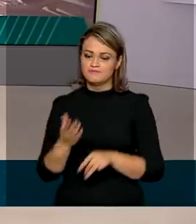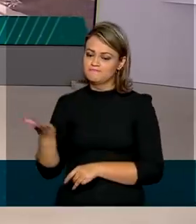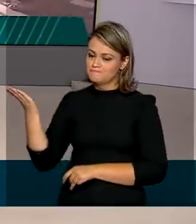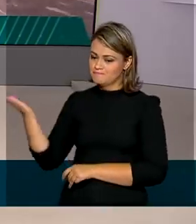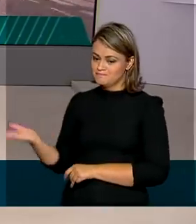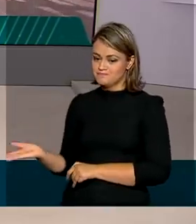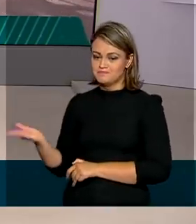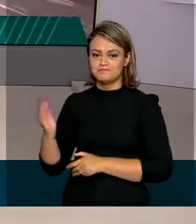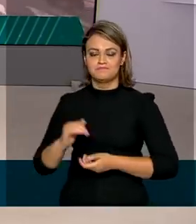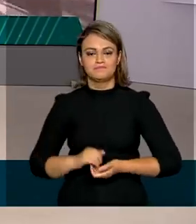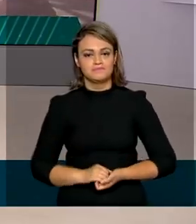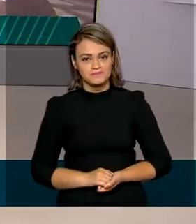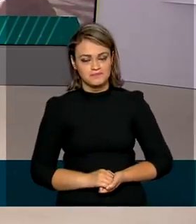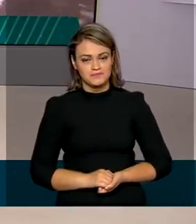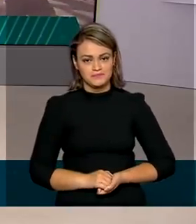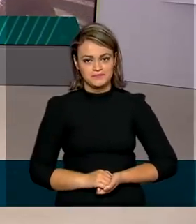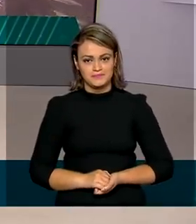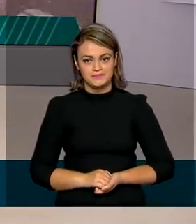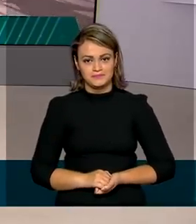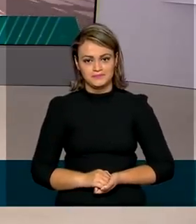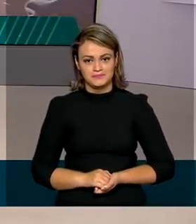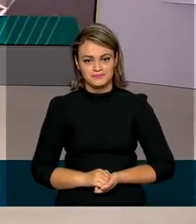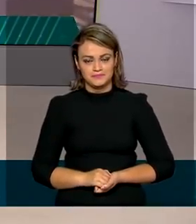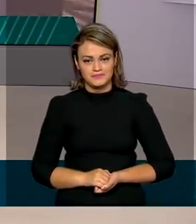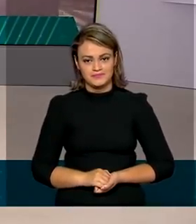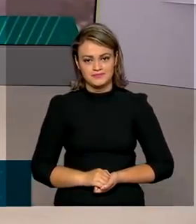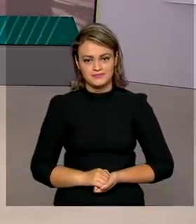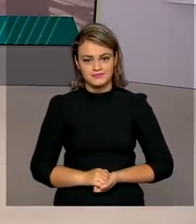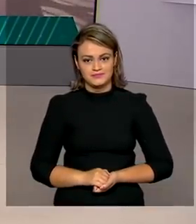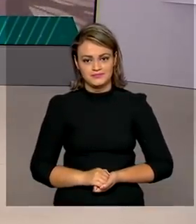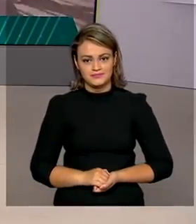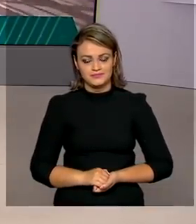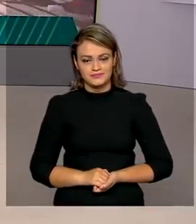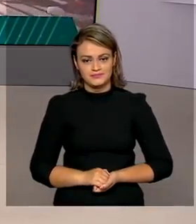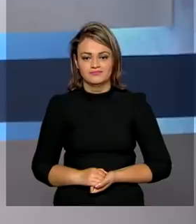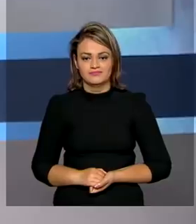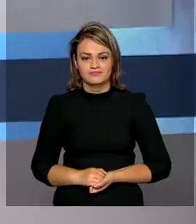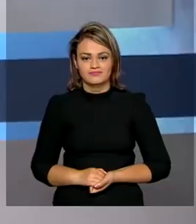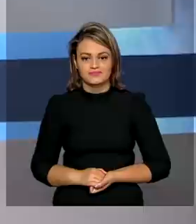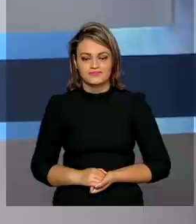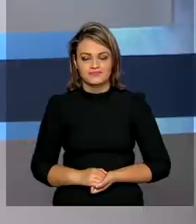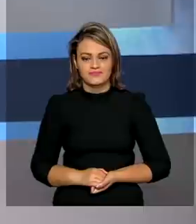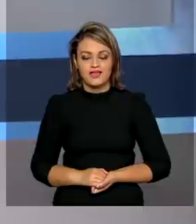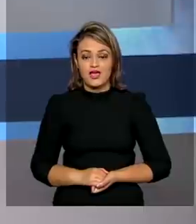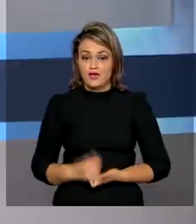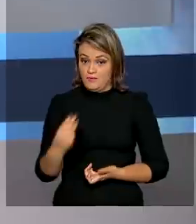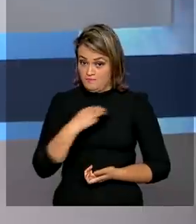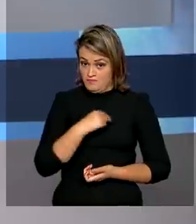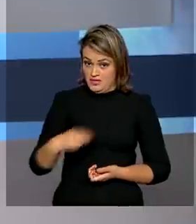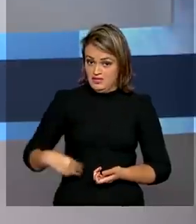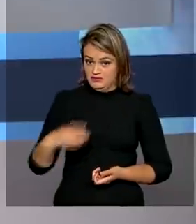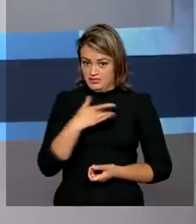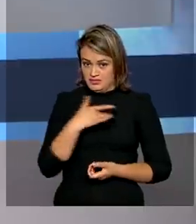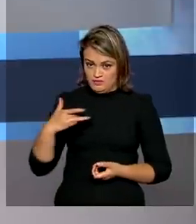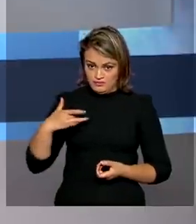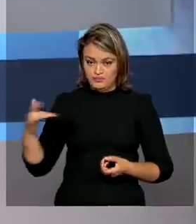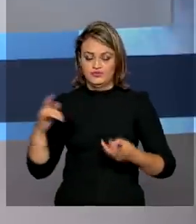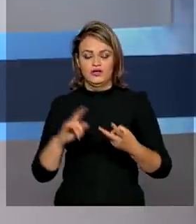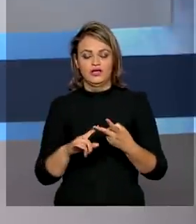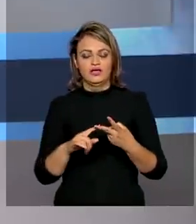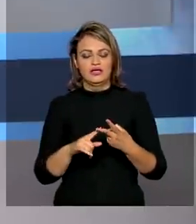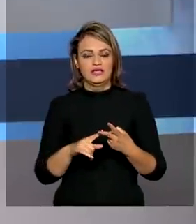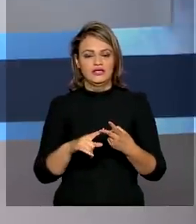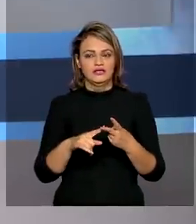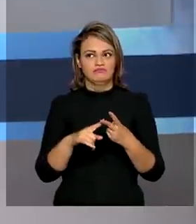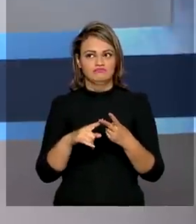encontrar no site localizassus.saude.gov.br. Os ministros da Saúde, Marcelo Queiroga, e o